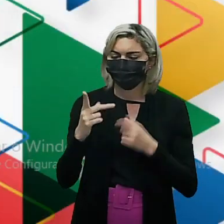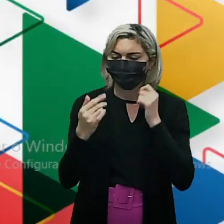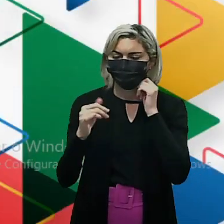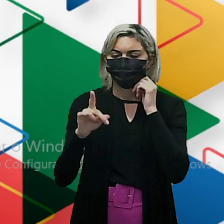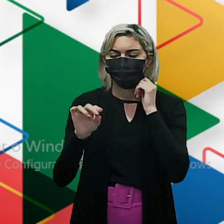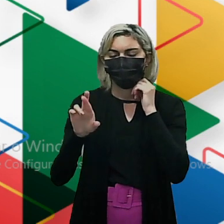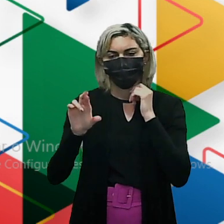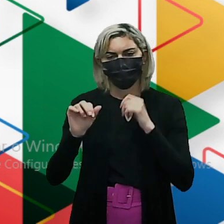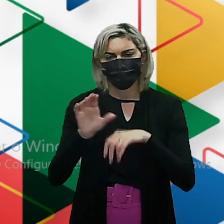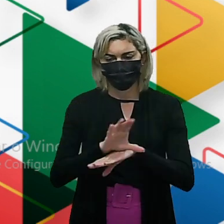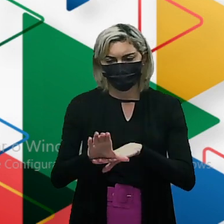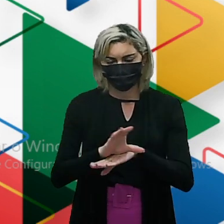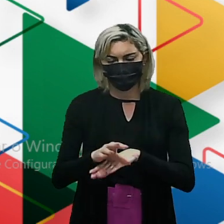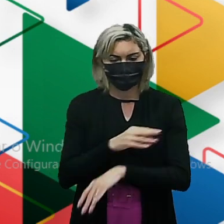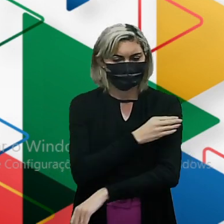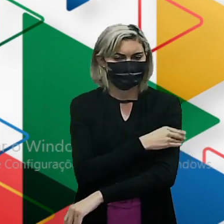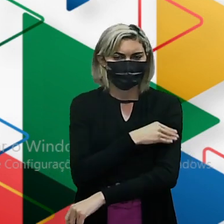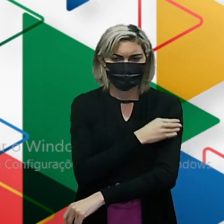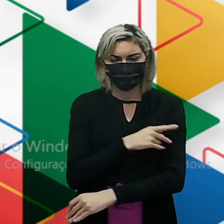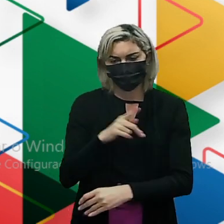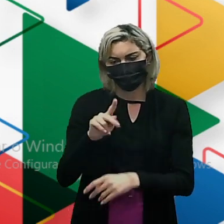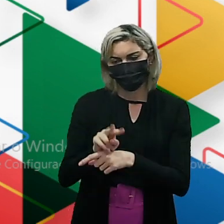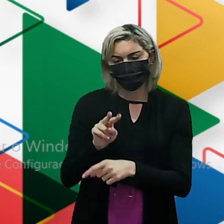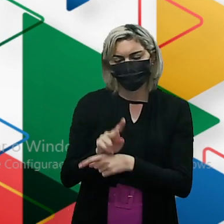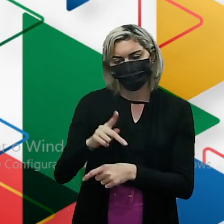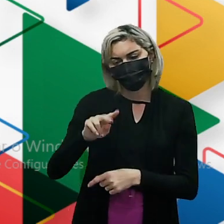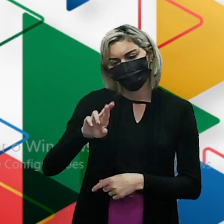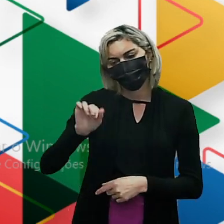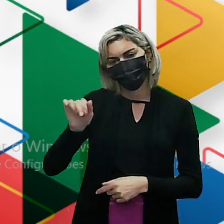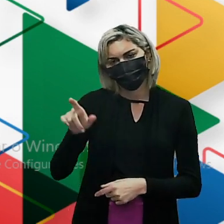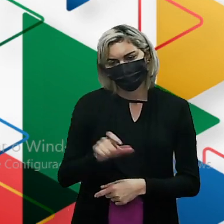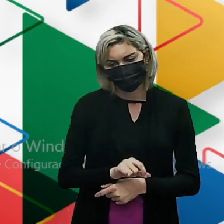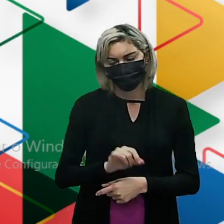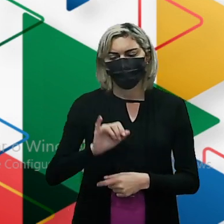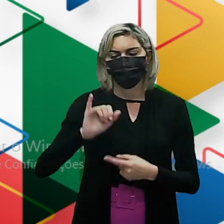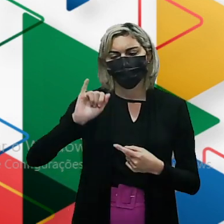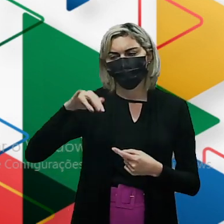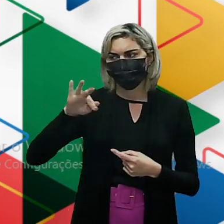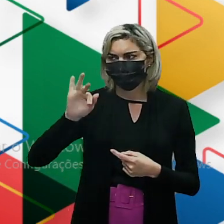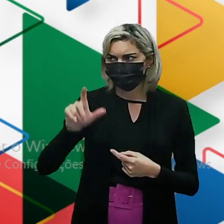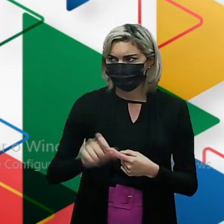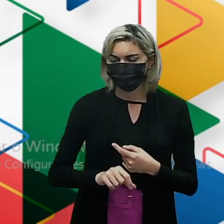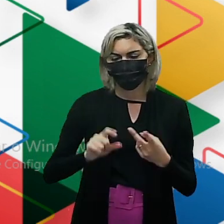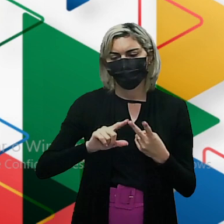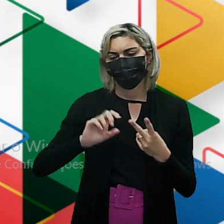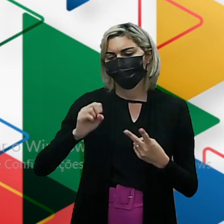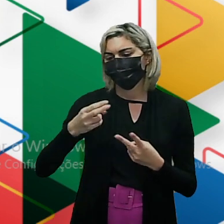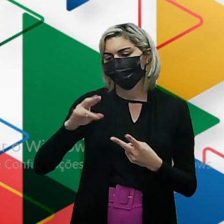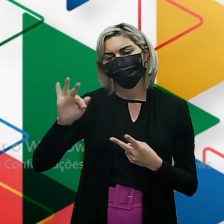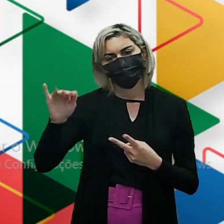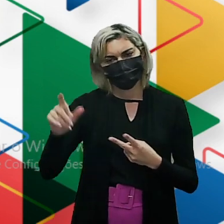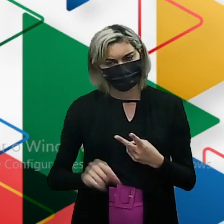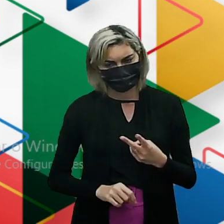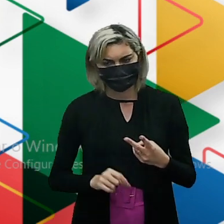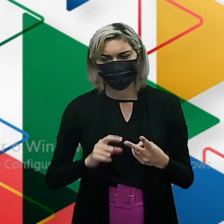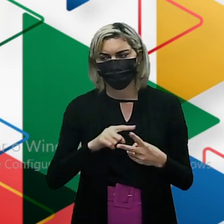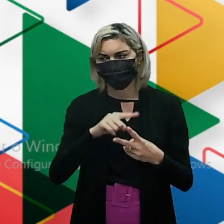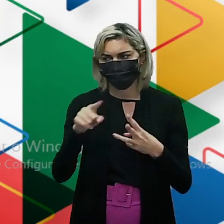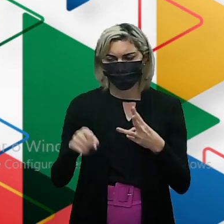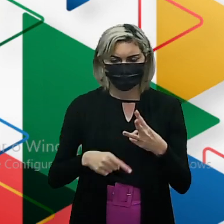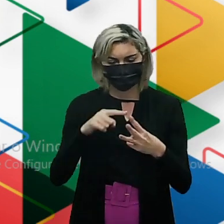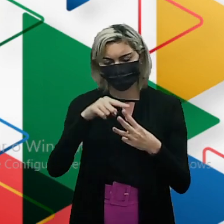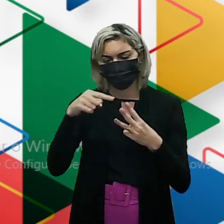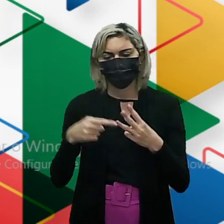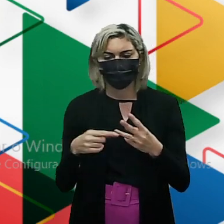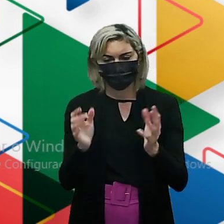igualzinho aos álcools. Vai ter um prefixo, vai ter um infixo e vai ter o sufixo. O sufixo é o que vai